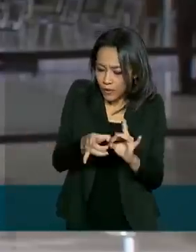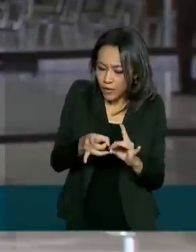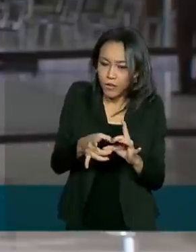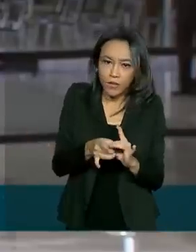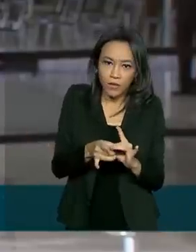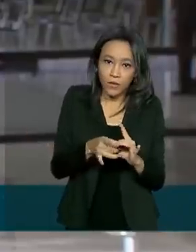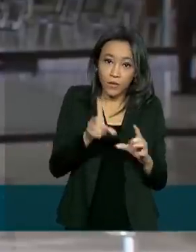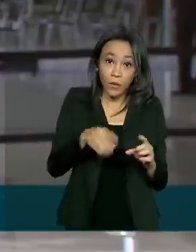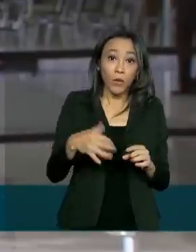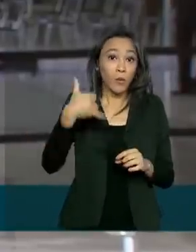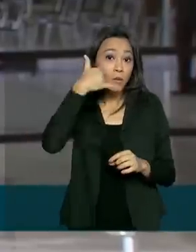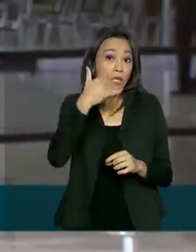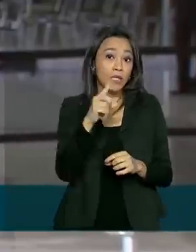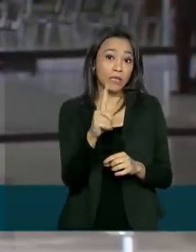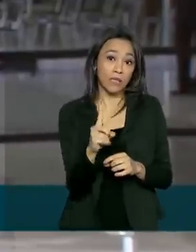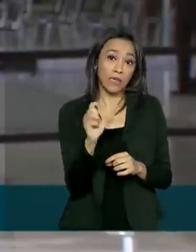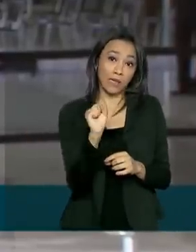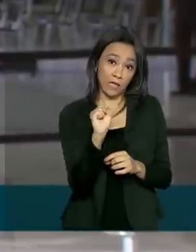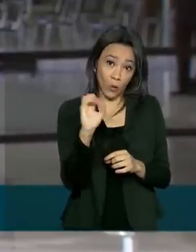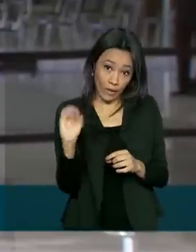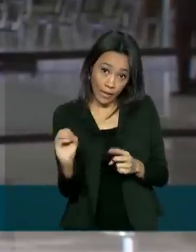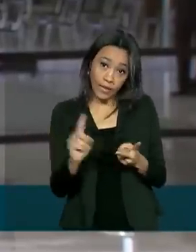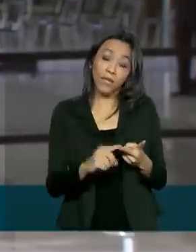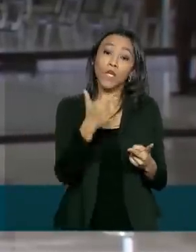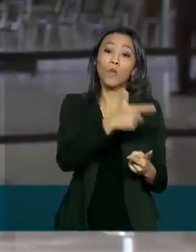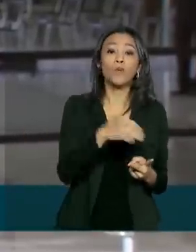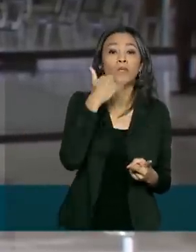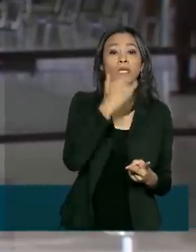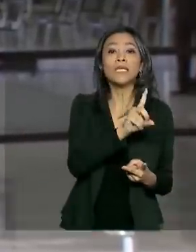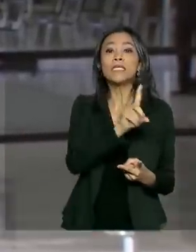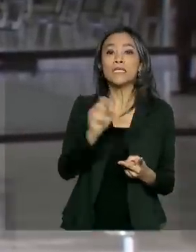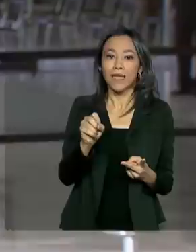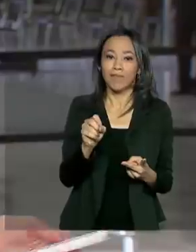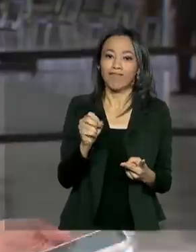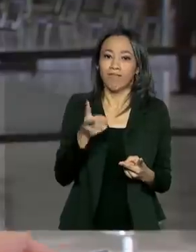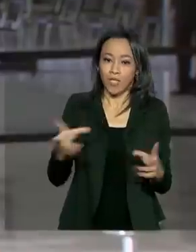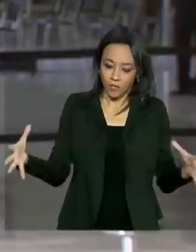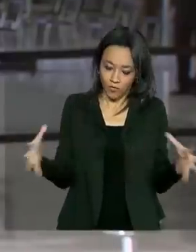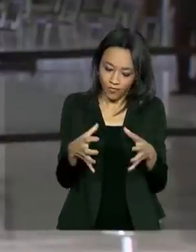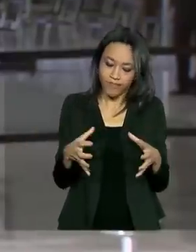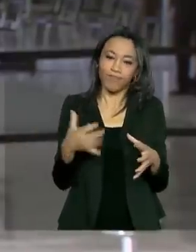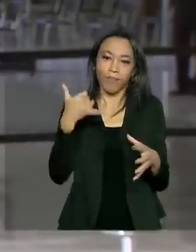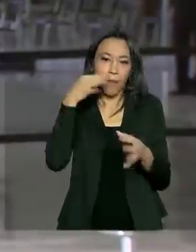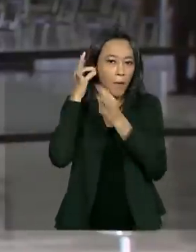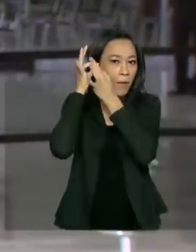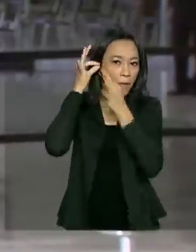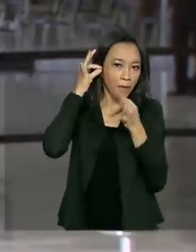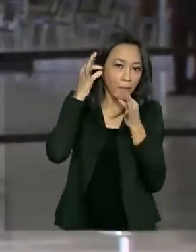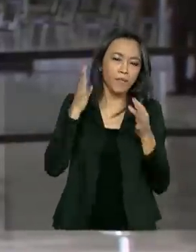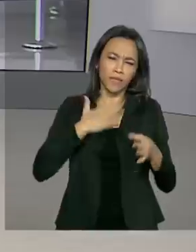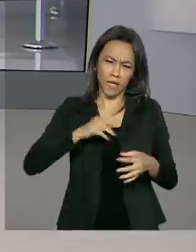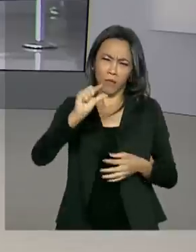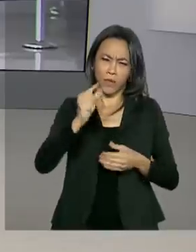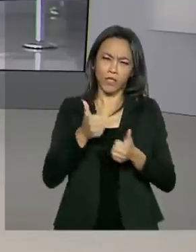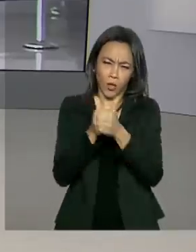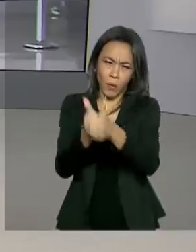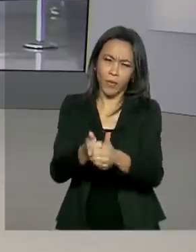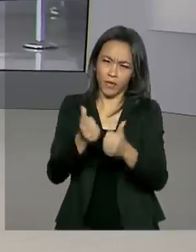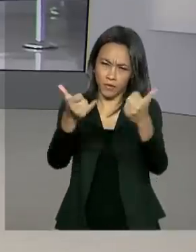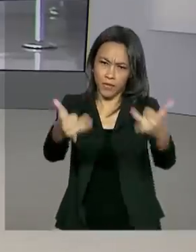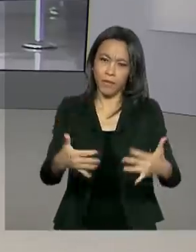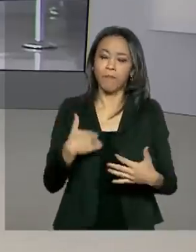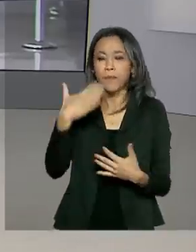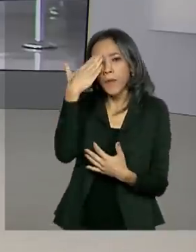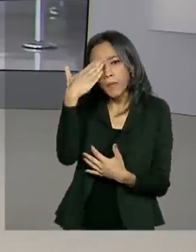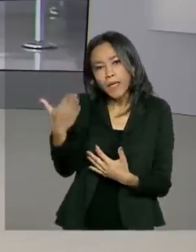são o Ligue 180 e o Disque 100. Renata, eu volto com você e daqui a pouquinho a gente acompanha essa cerimônia. Tá certo, Dani. Obrigada